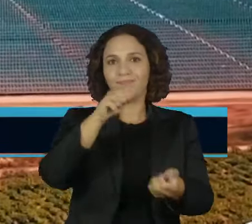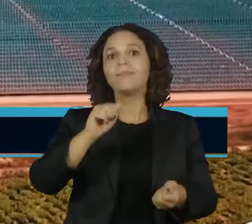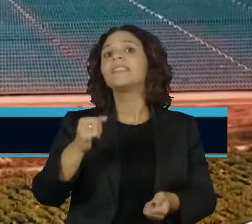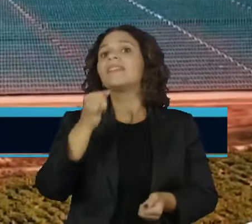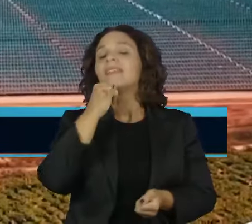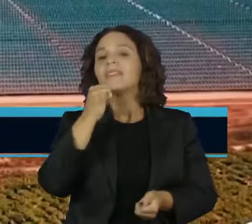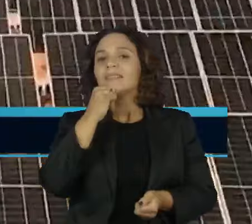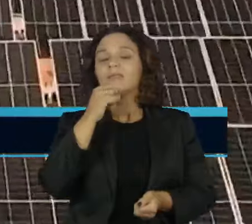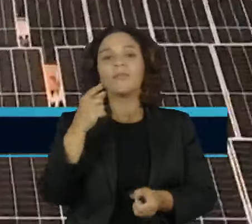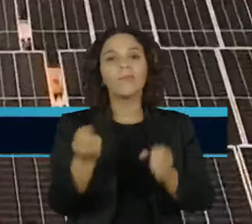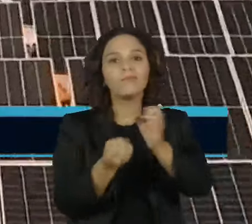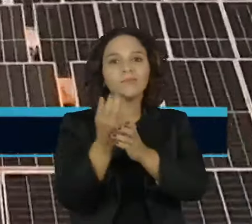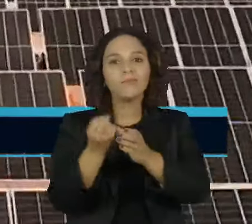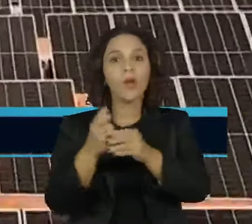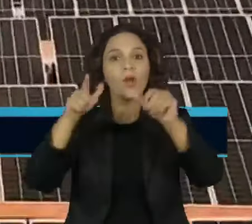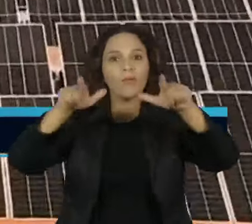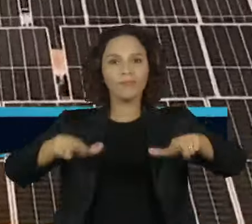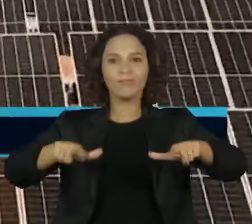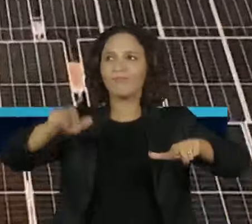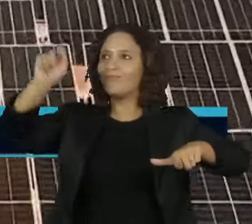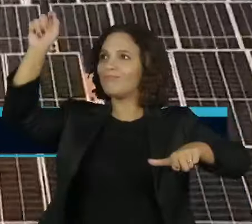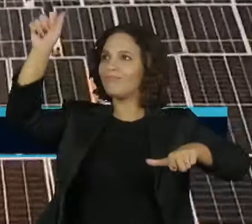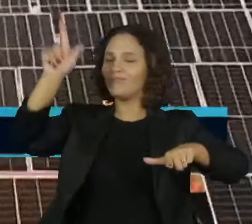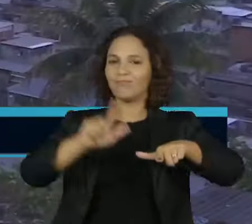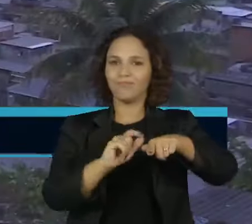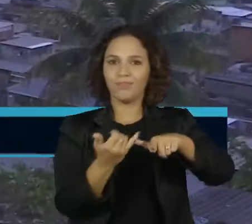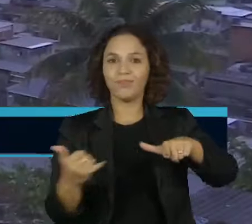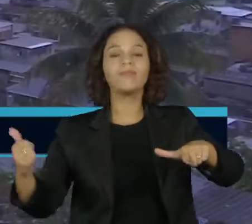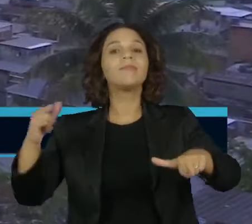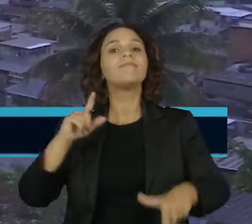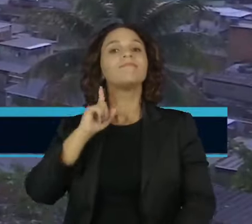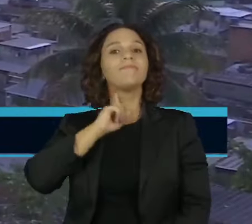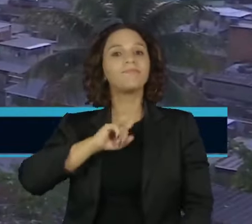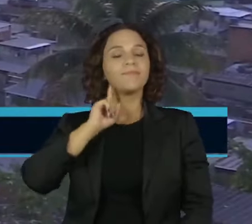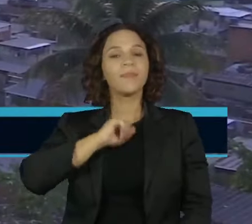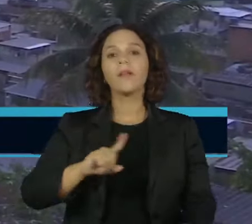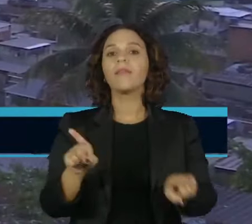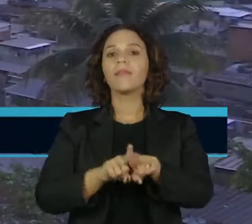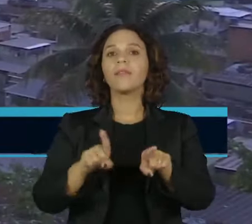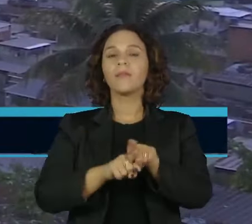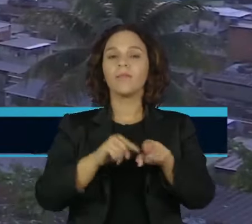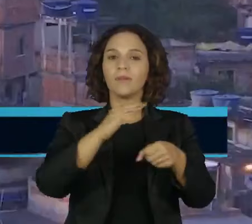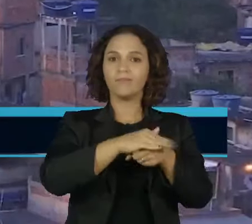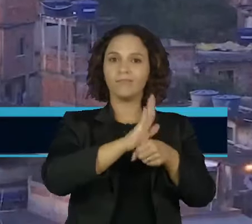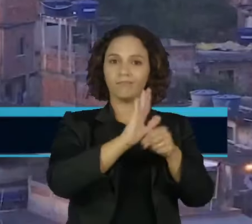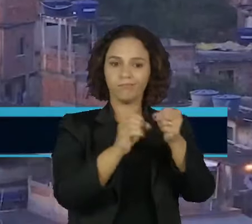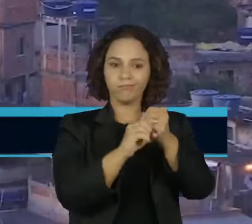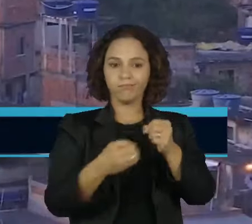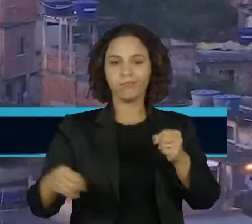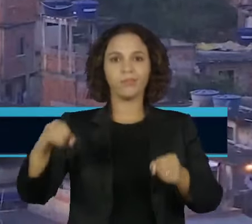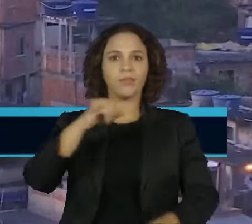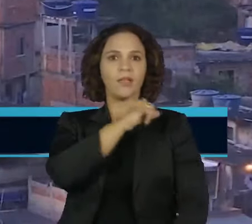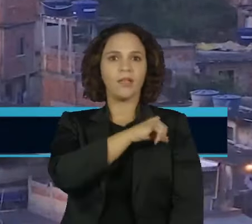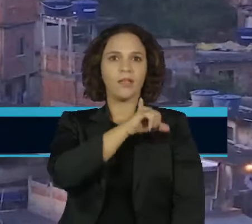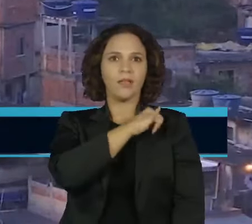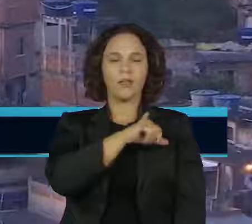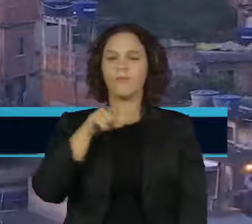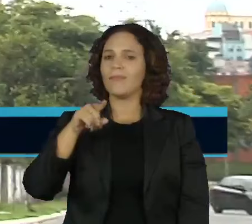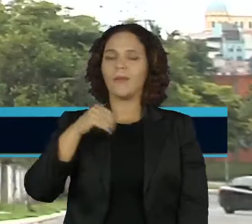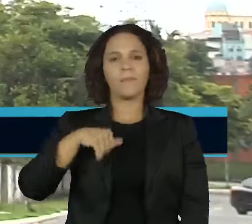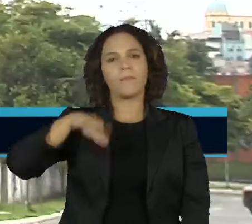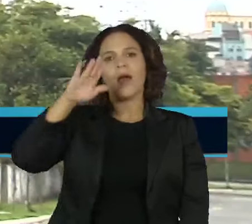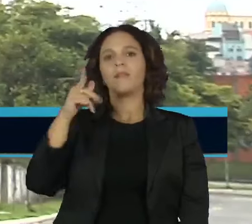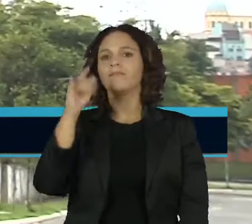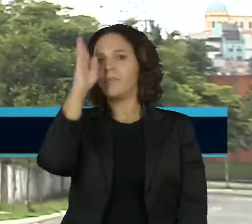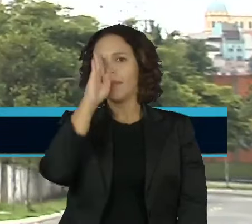construção de 18 usinas fotovoltaicas em Minas Gerais e o projeto de saneamento do estado do Rio de Janeiro, o maior do Brasil.